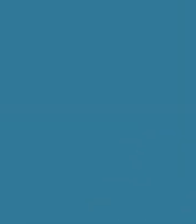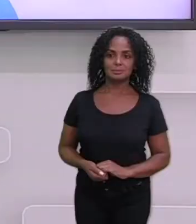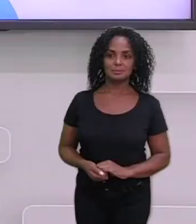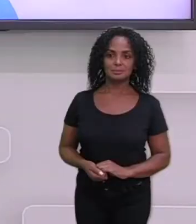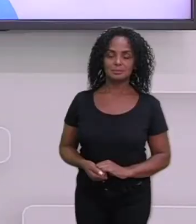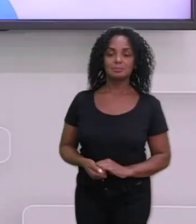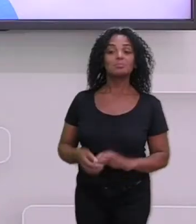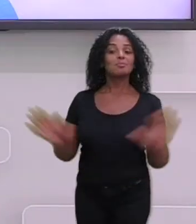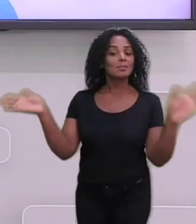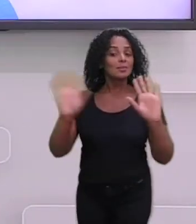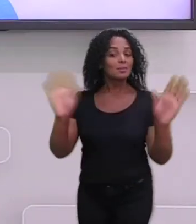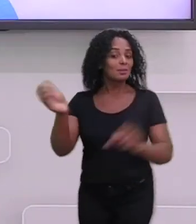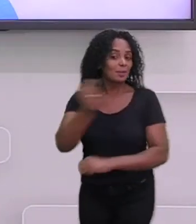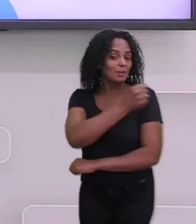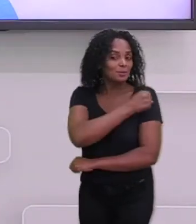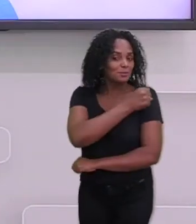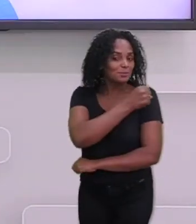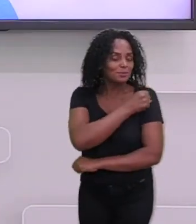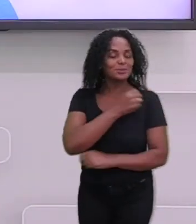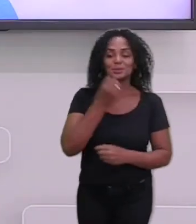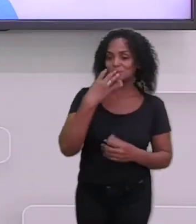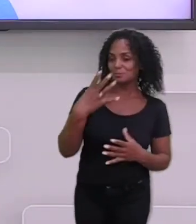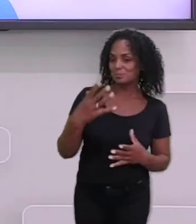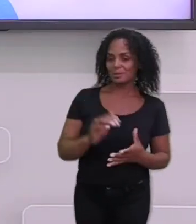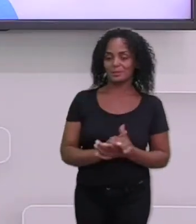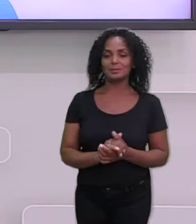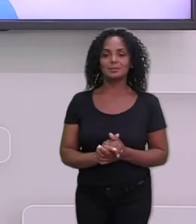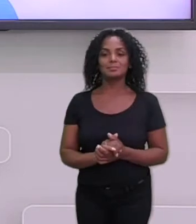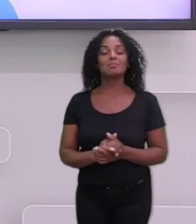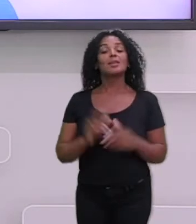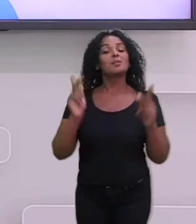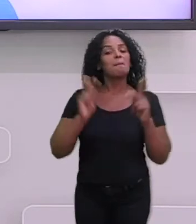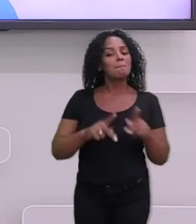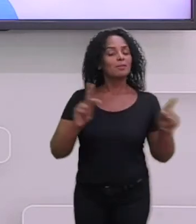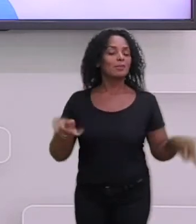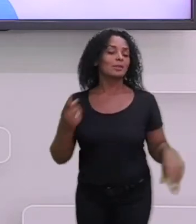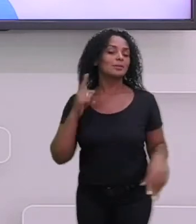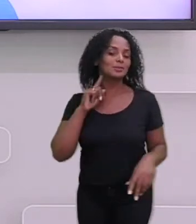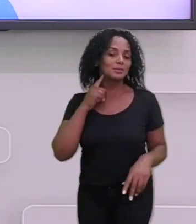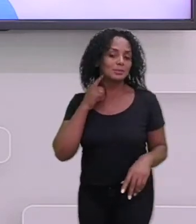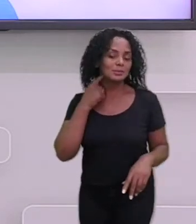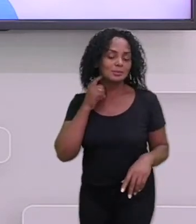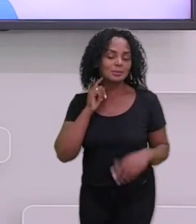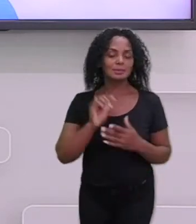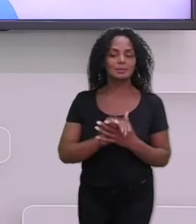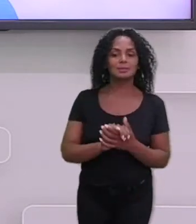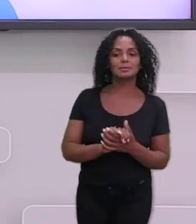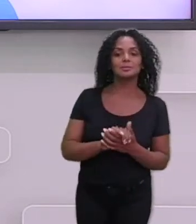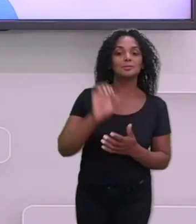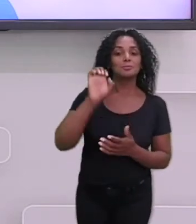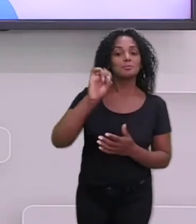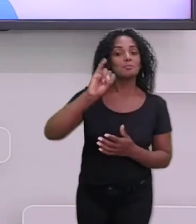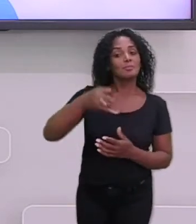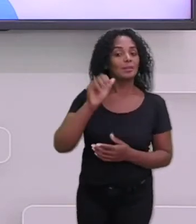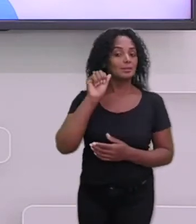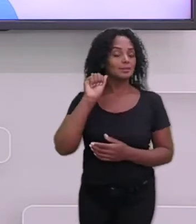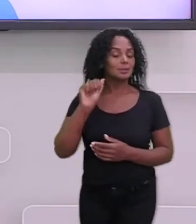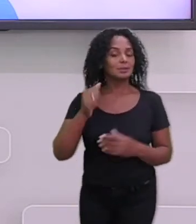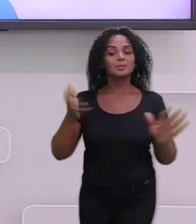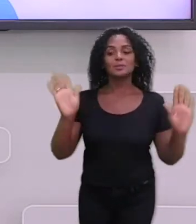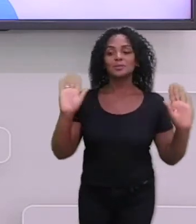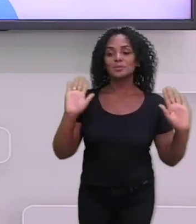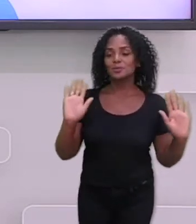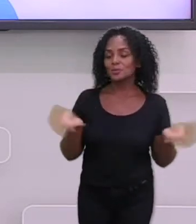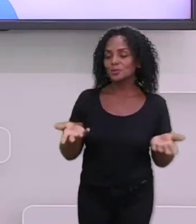Olá estudantes, tudo bem? Sou a professora Gisele da IJA e hoje eu venho